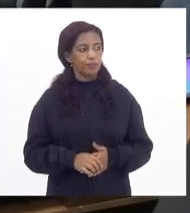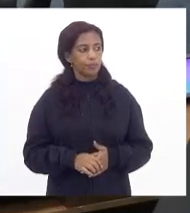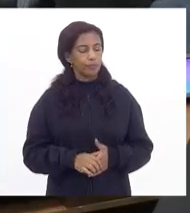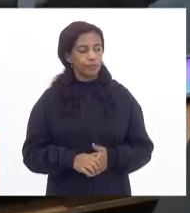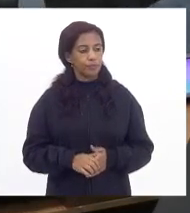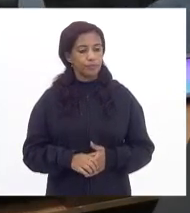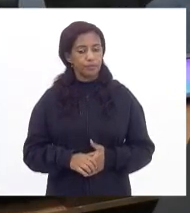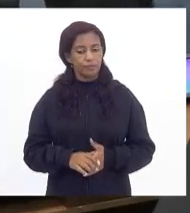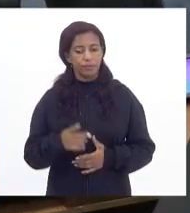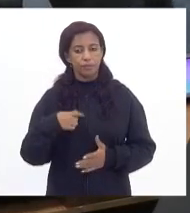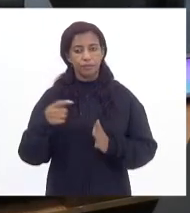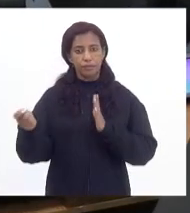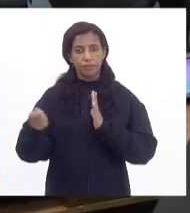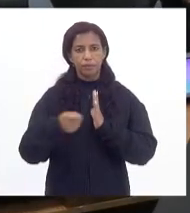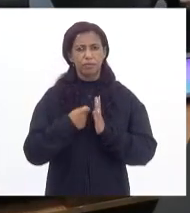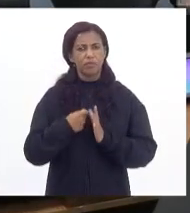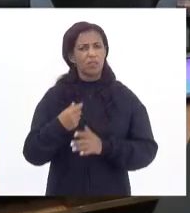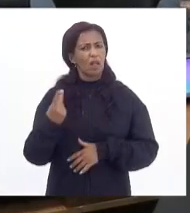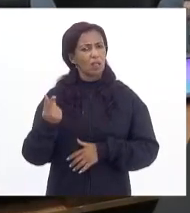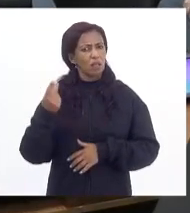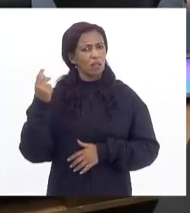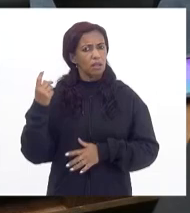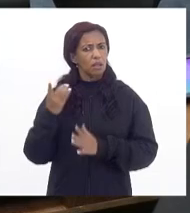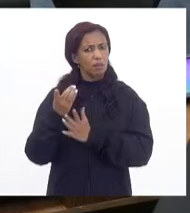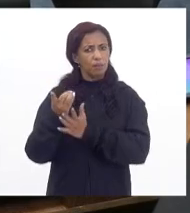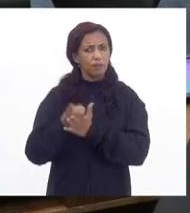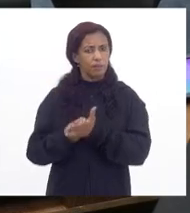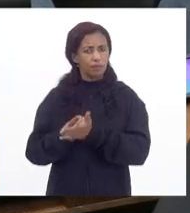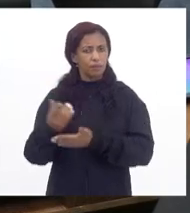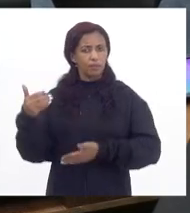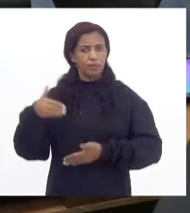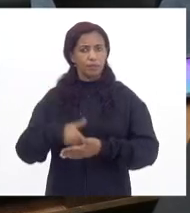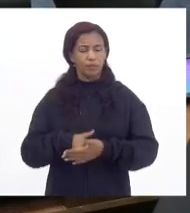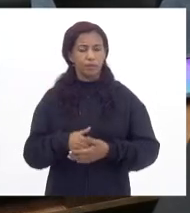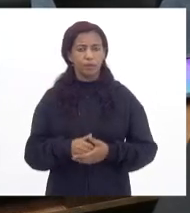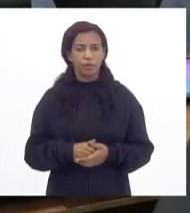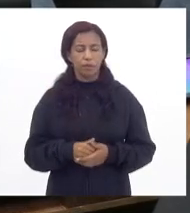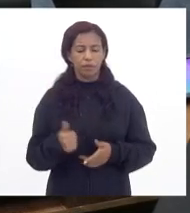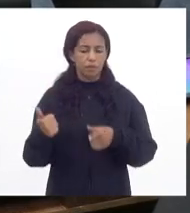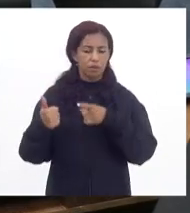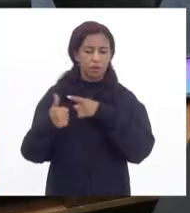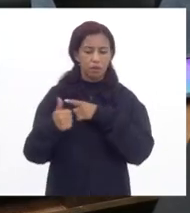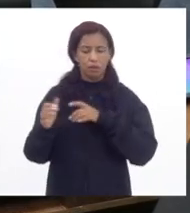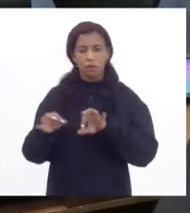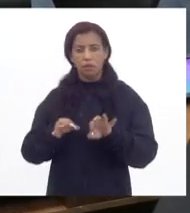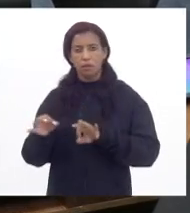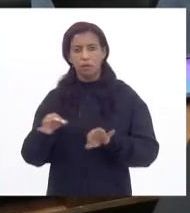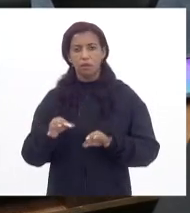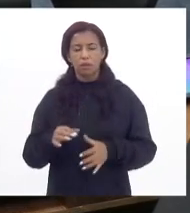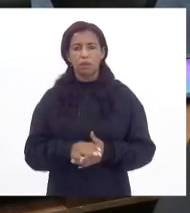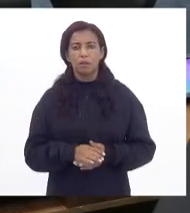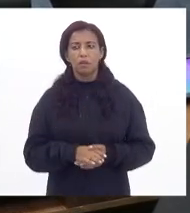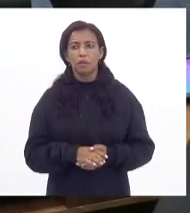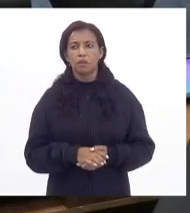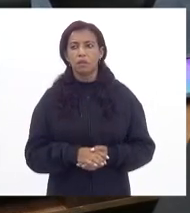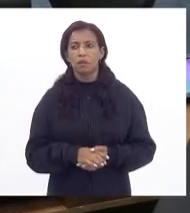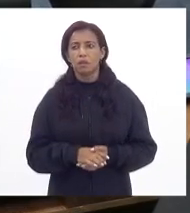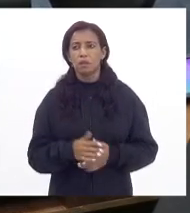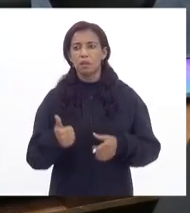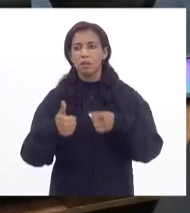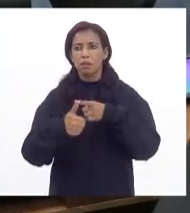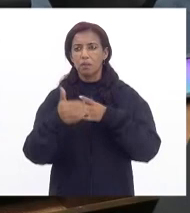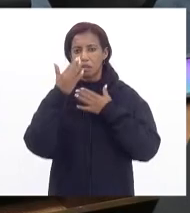Me inscrevi já há bastante tempo para declarar esse voto. Era o primeiro projeto. Eu queria primeiro